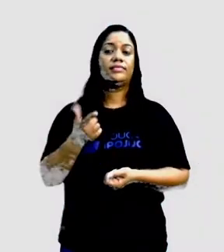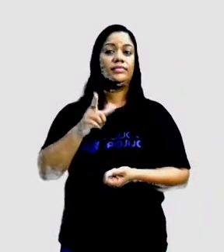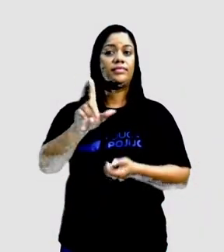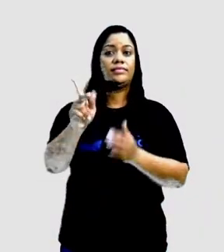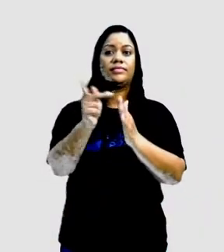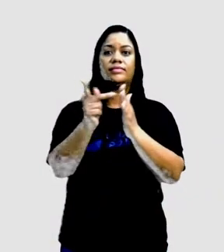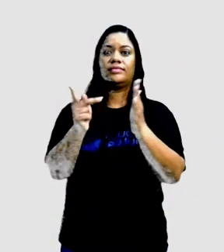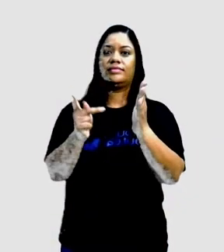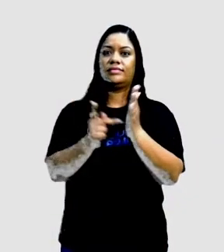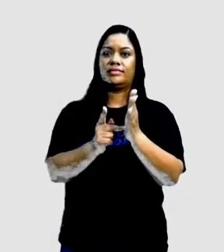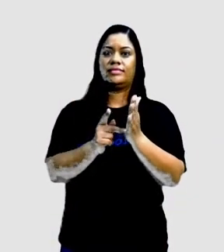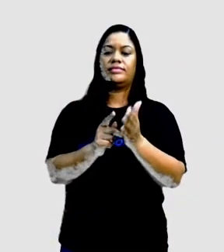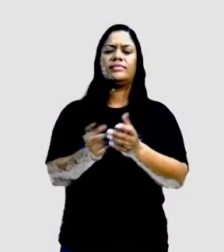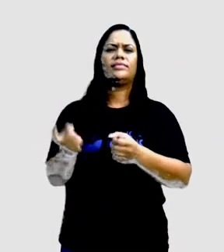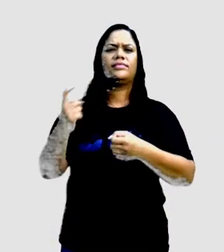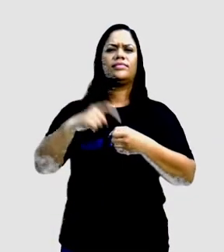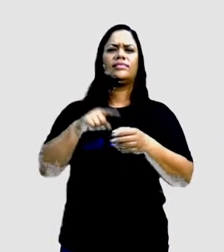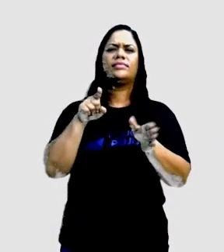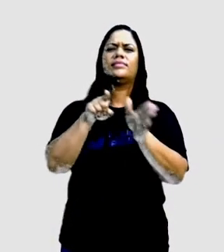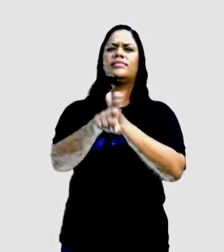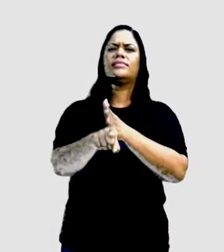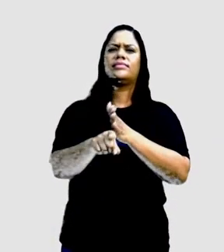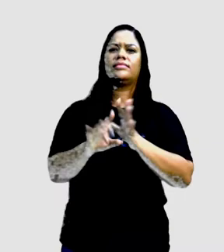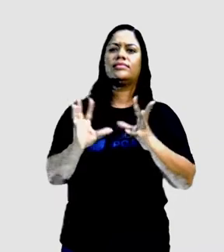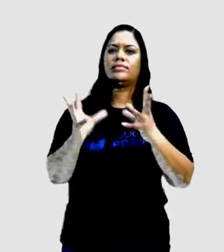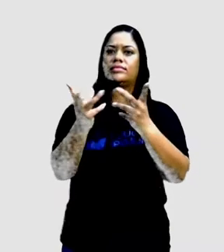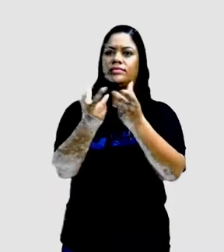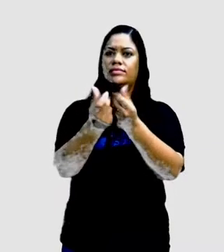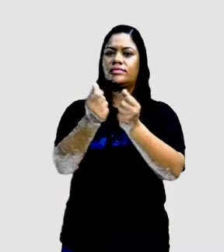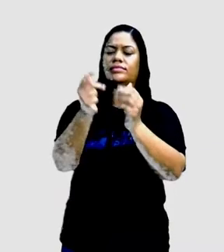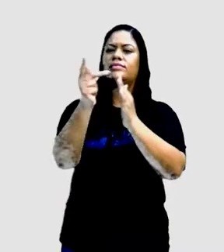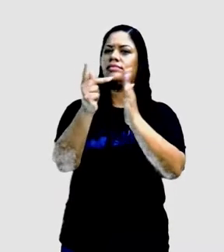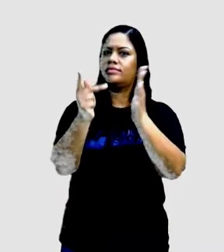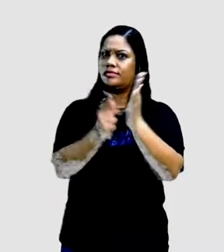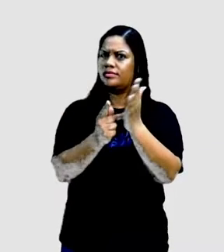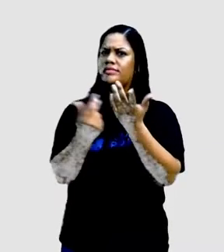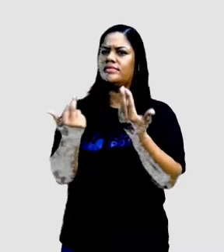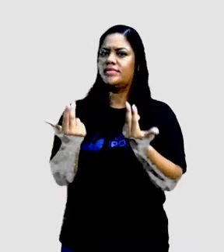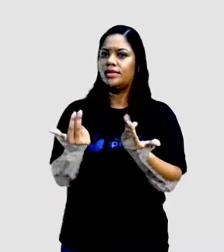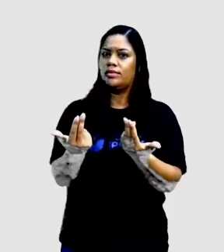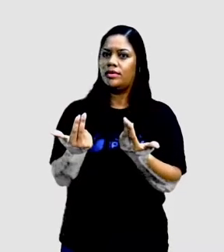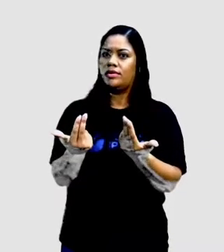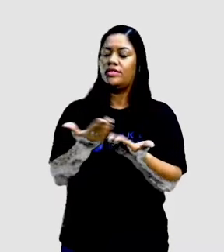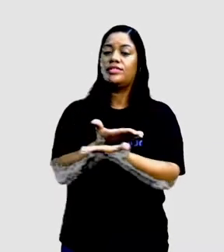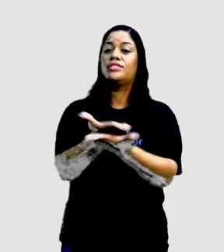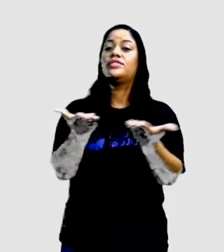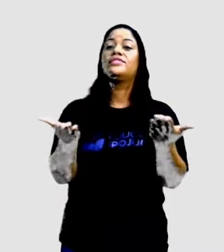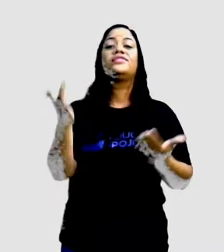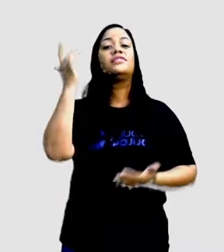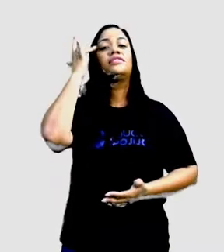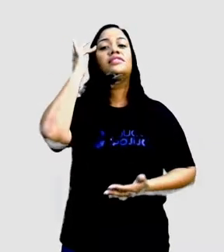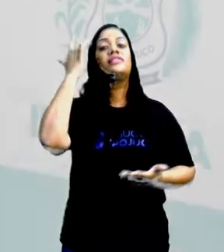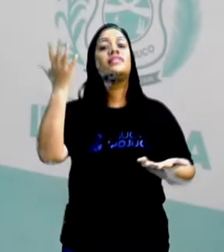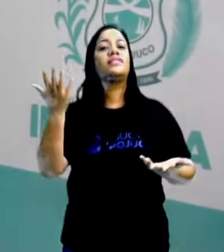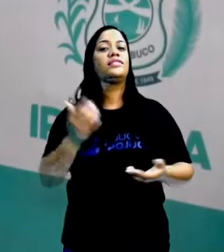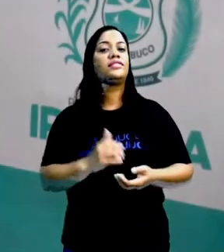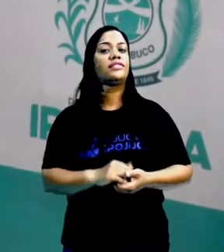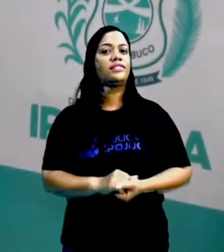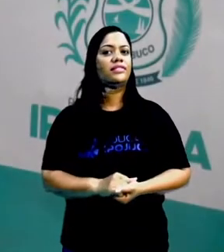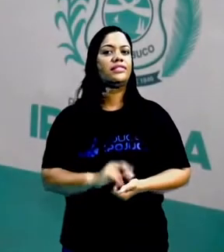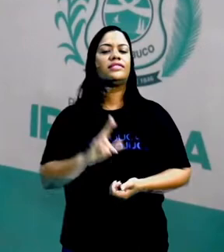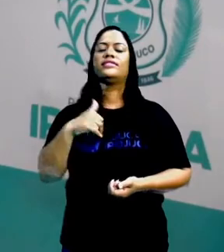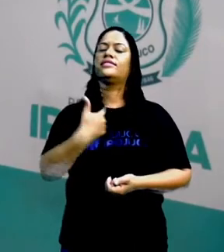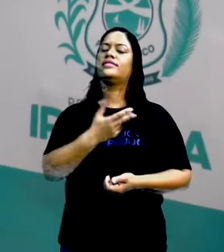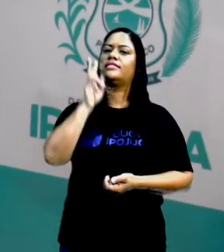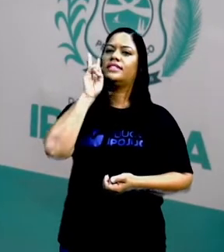poema. E aí, eu volto à pergunta. Todos os poemas são iguais? O que é que vocês acham? A gente está